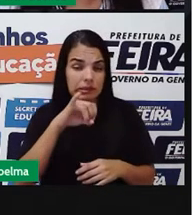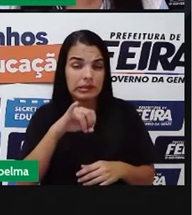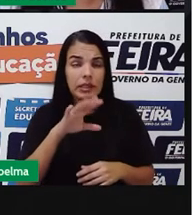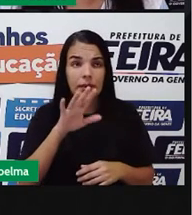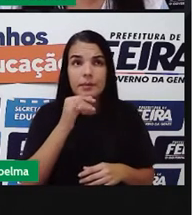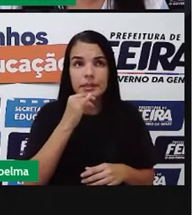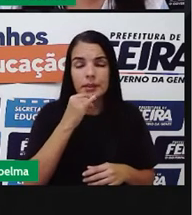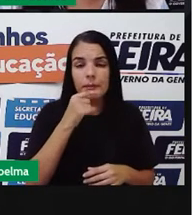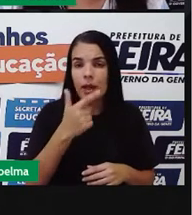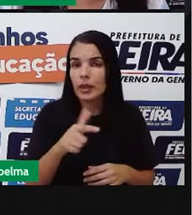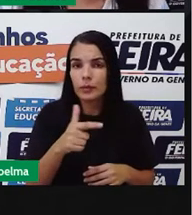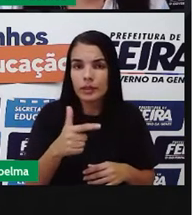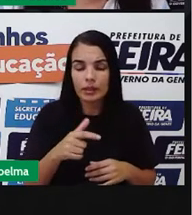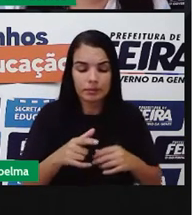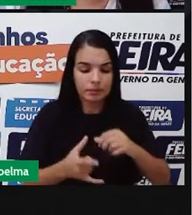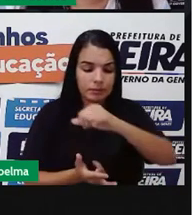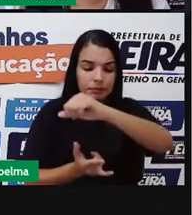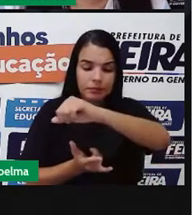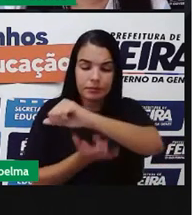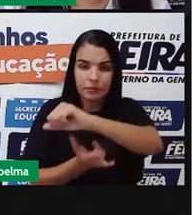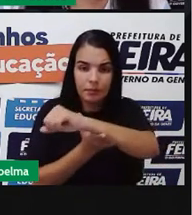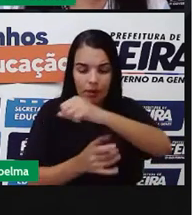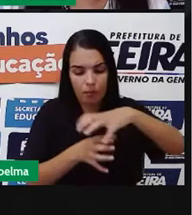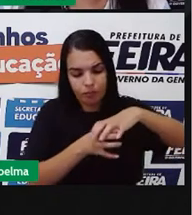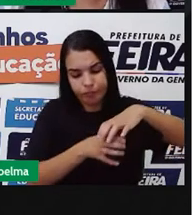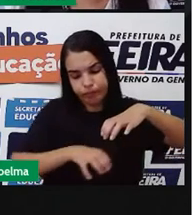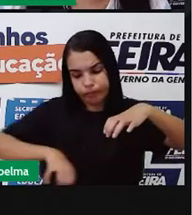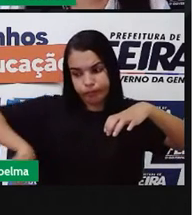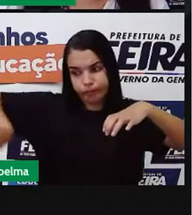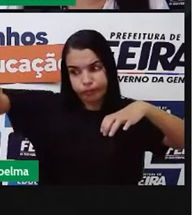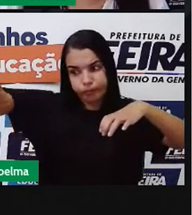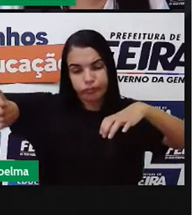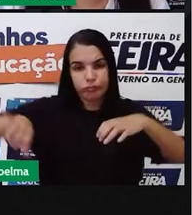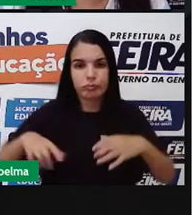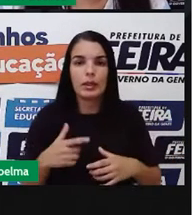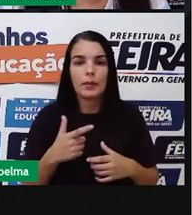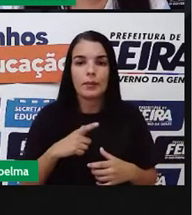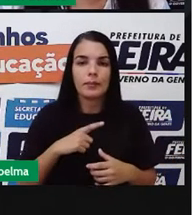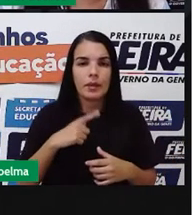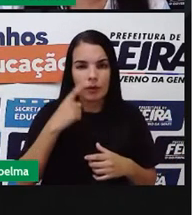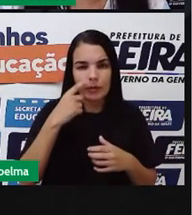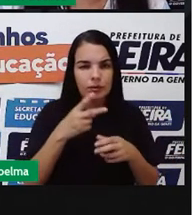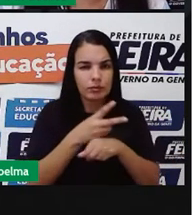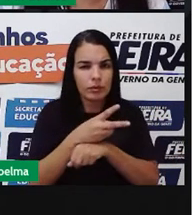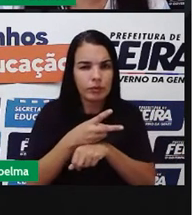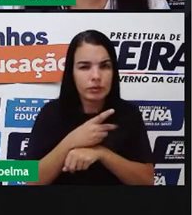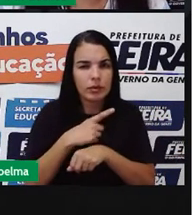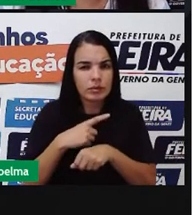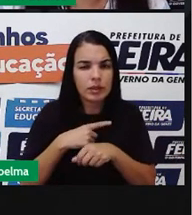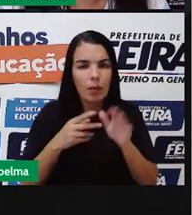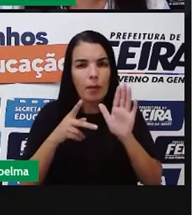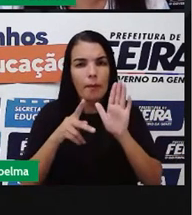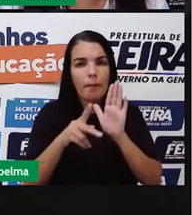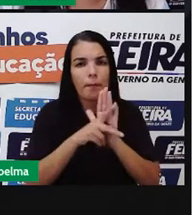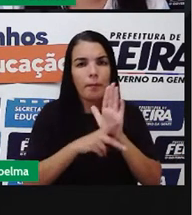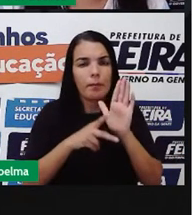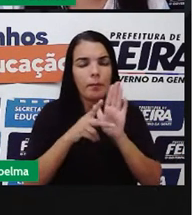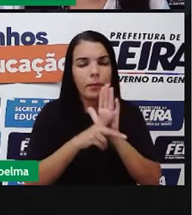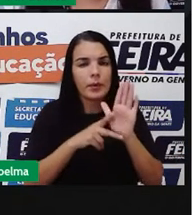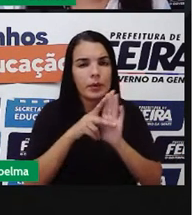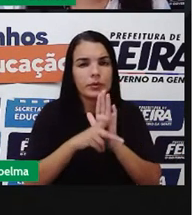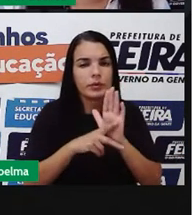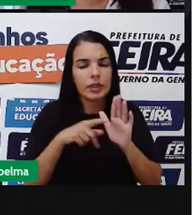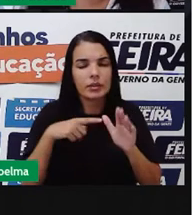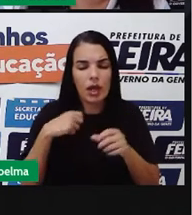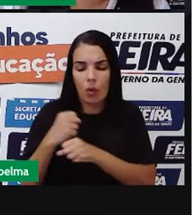uma rede de esgoto, a depender, como a gente viu aí um vídeo onde era um projeto de construção de banheiros,